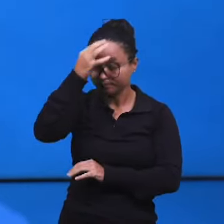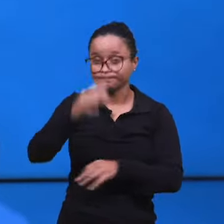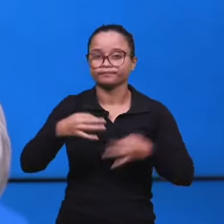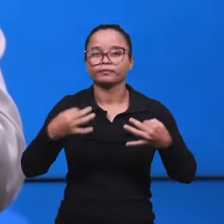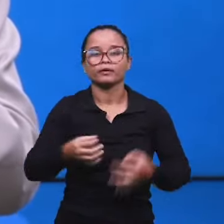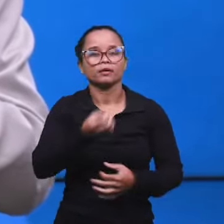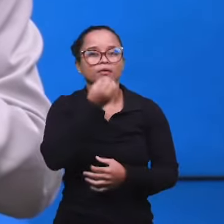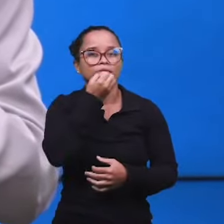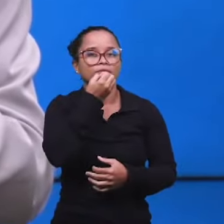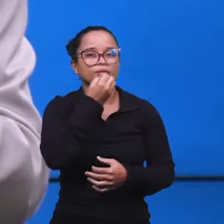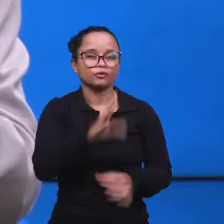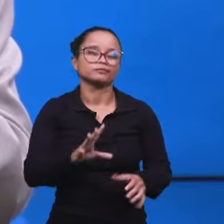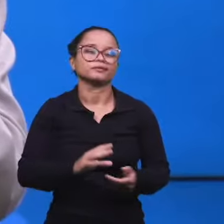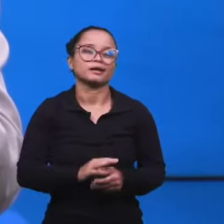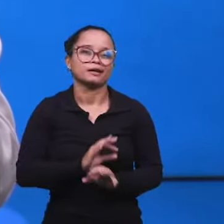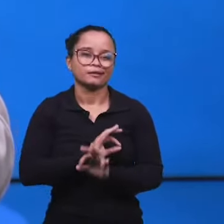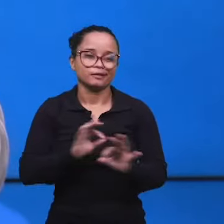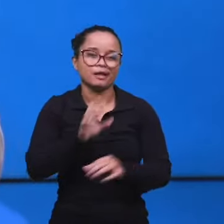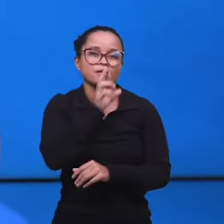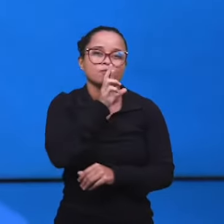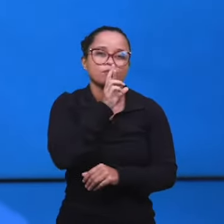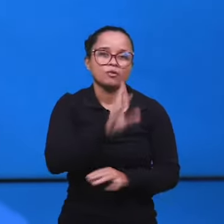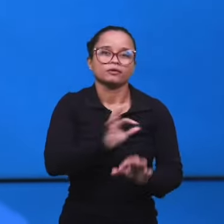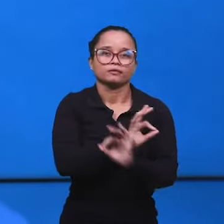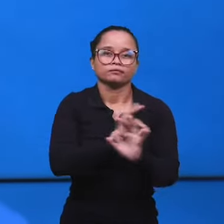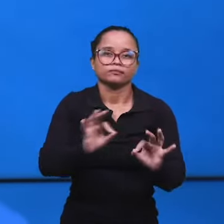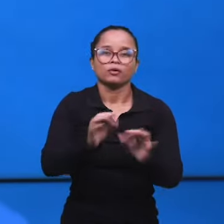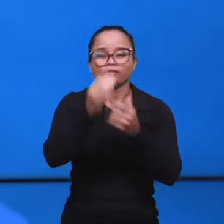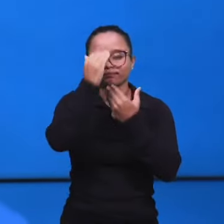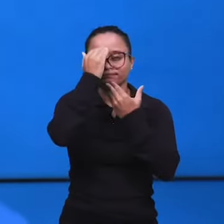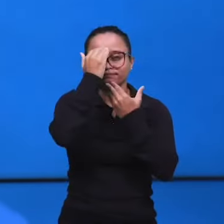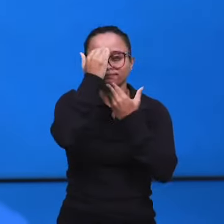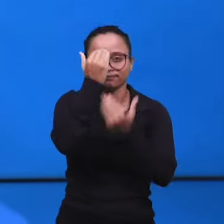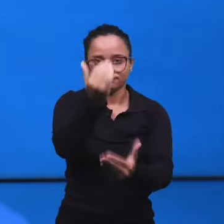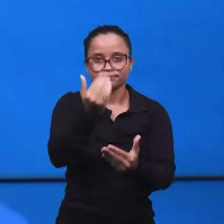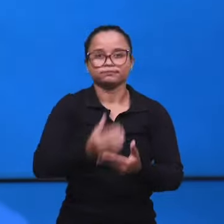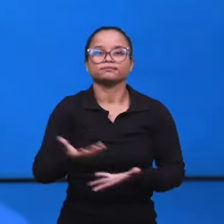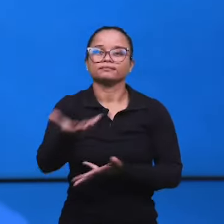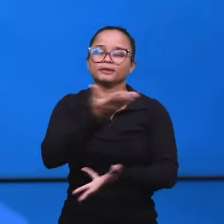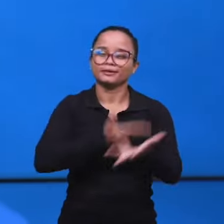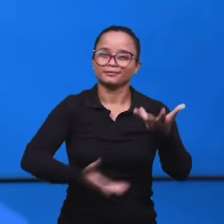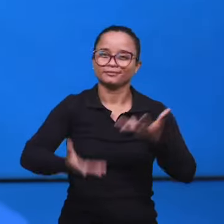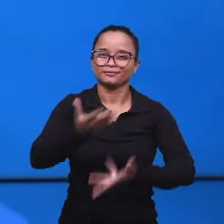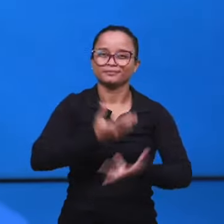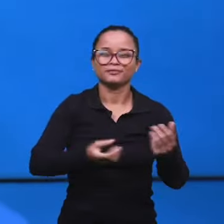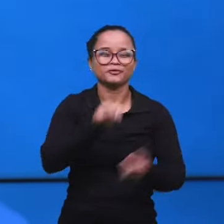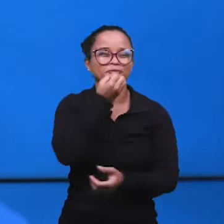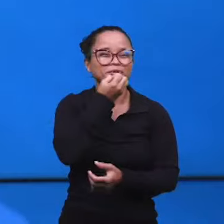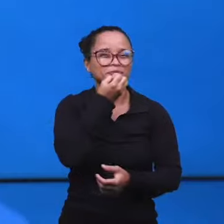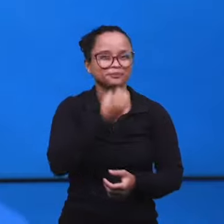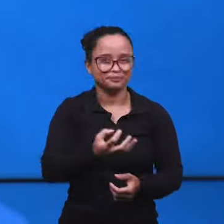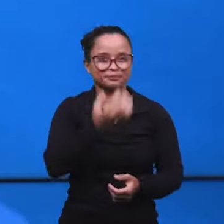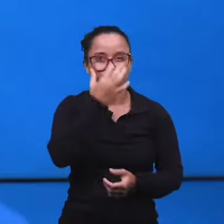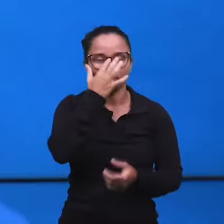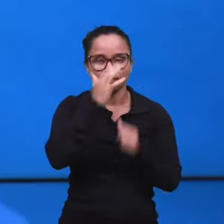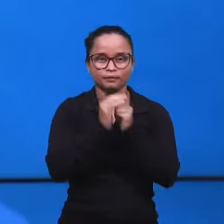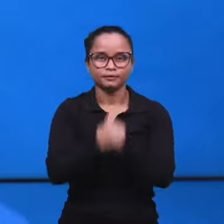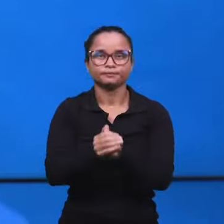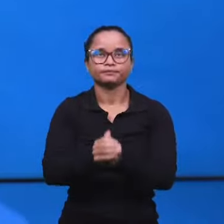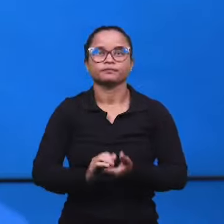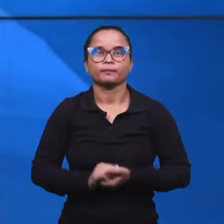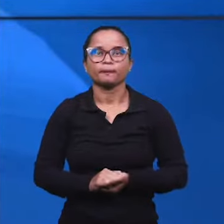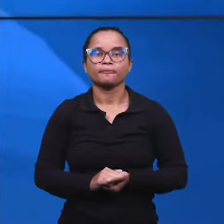Espírito Santo. Muito bem colocado na sua resposta. Daiane, obrigado pela sua participação, foi muito boa, viu?